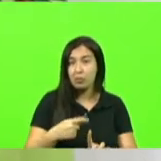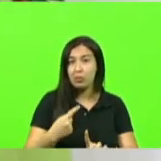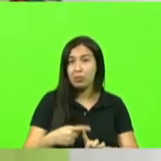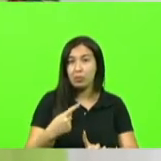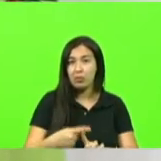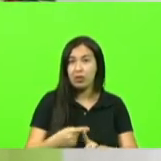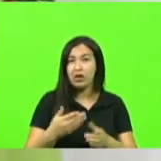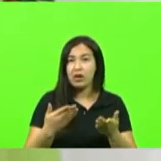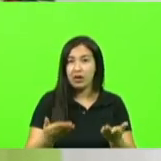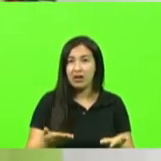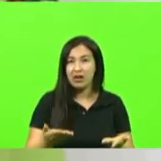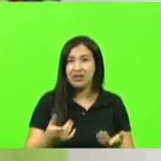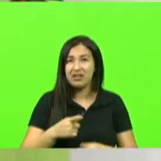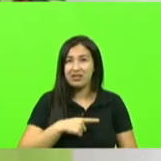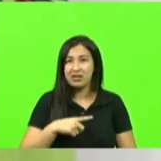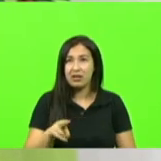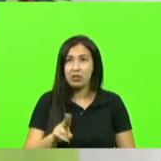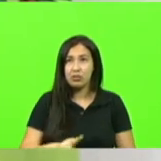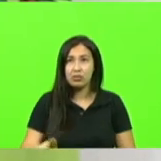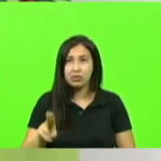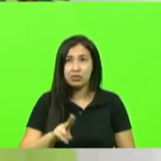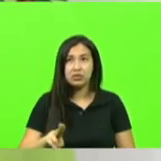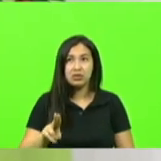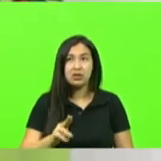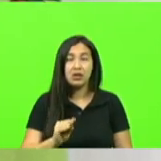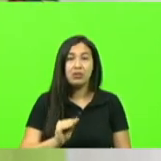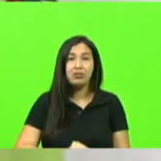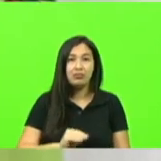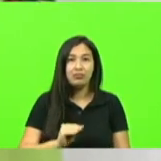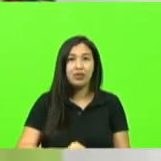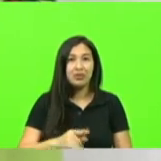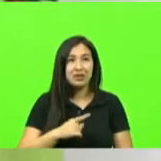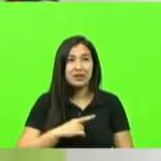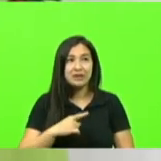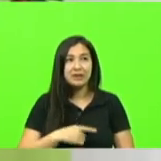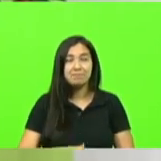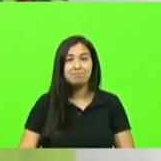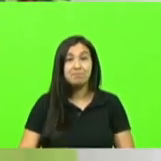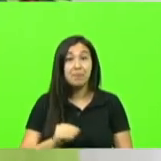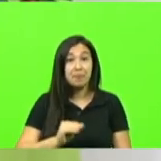revelação estava em falta faltava material